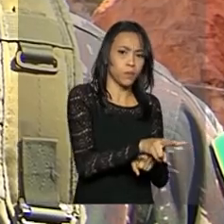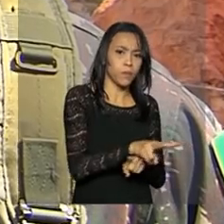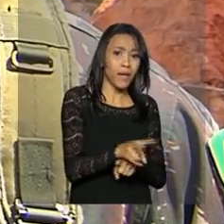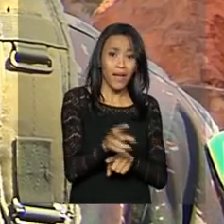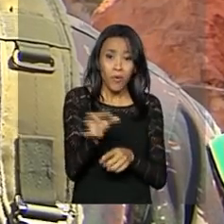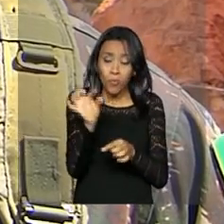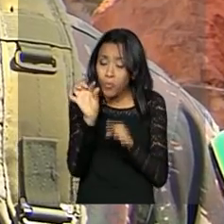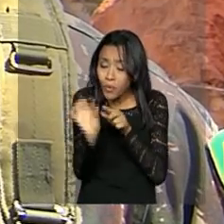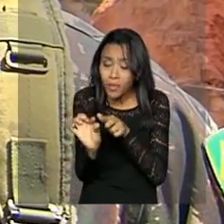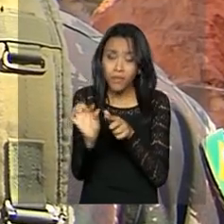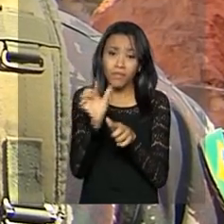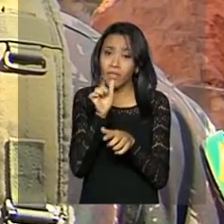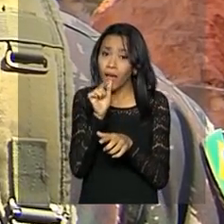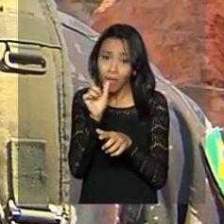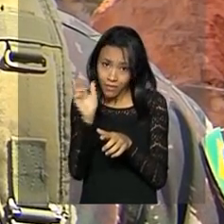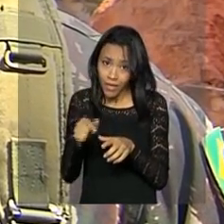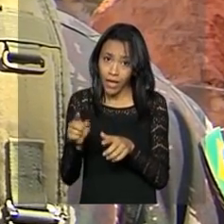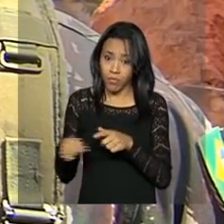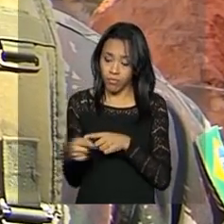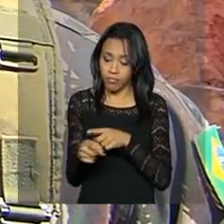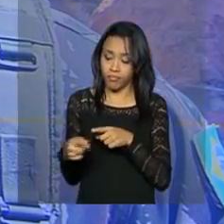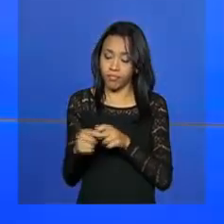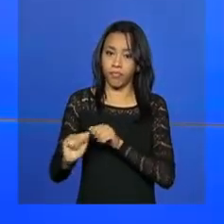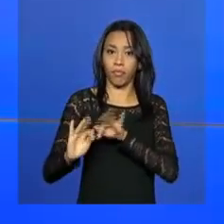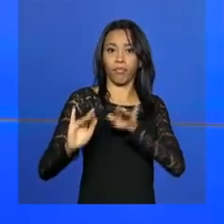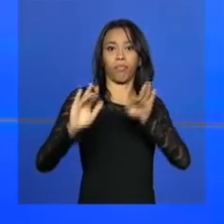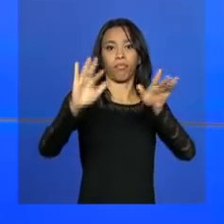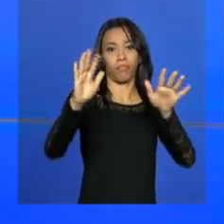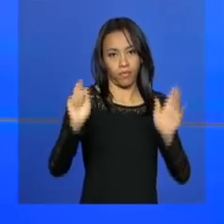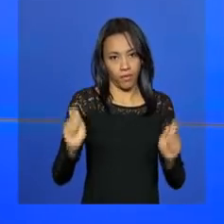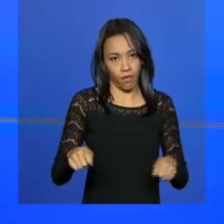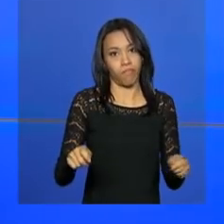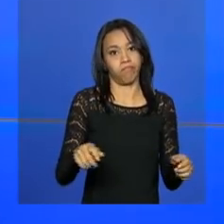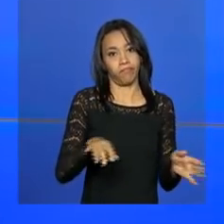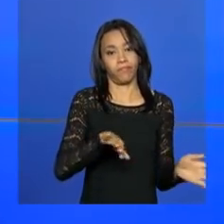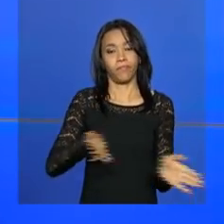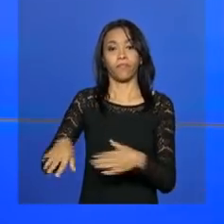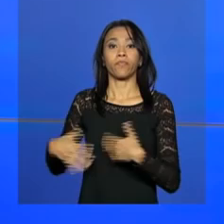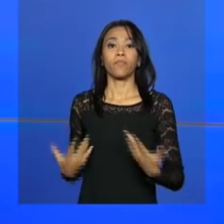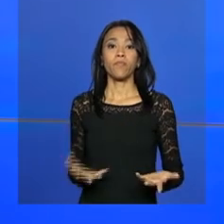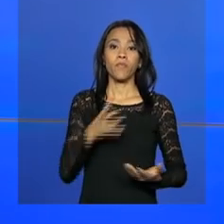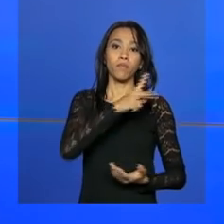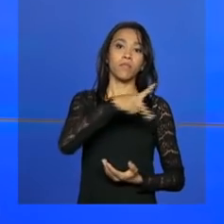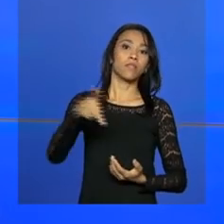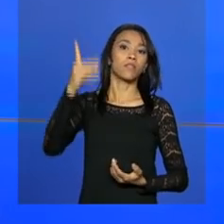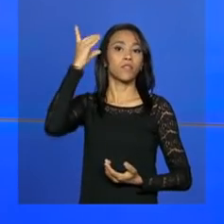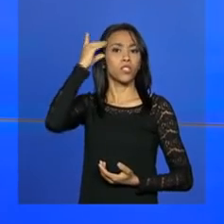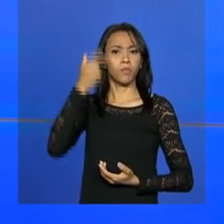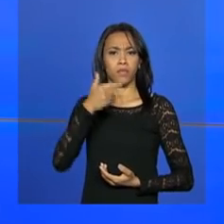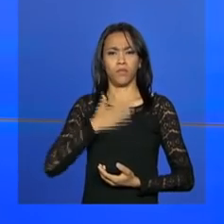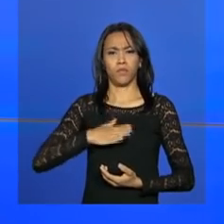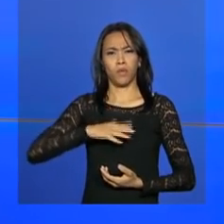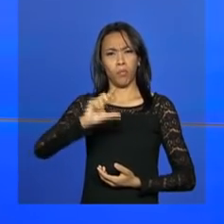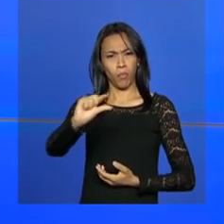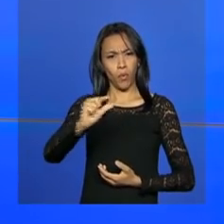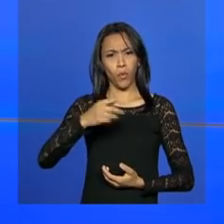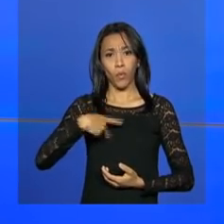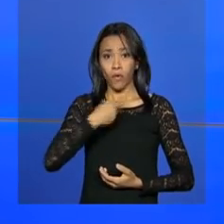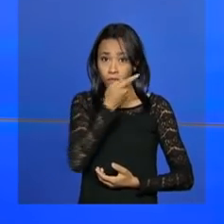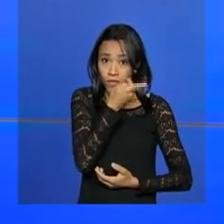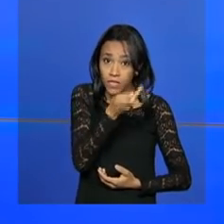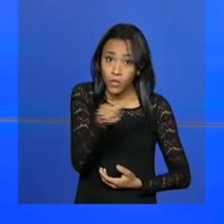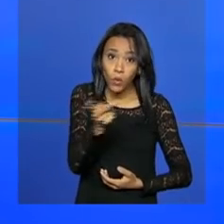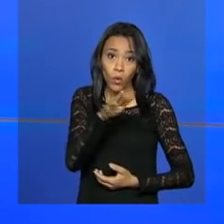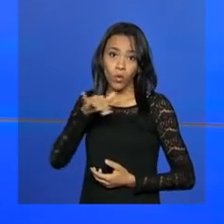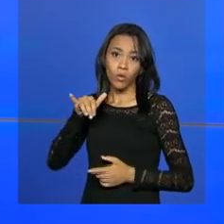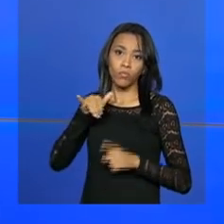de água já é o suficiente para que o mosquito se procria. A presidenta Dilma Rousseff visitou há pouco, em Brasília, o cargueiro